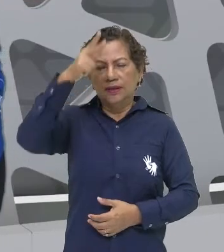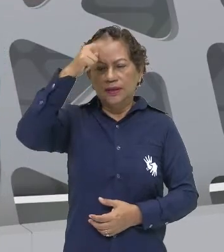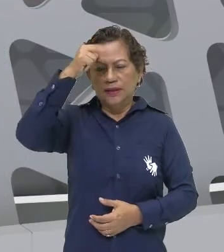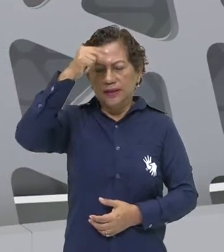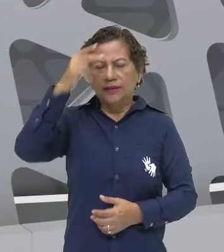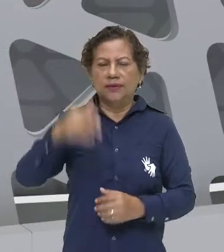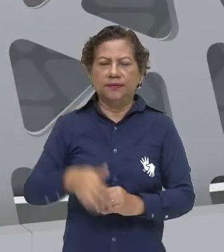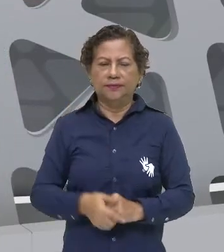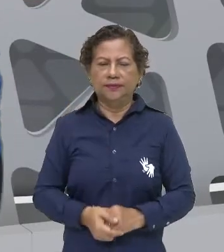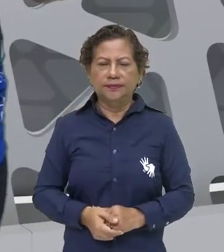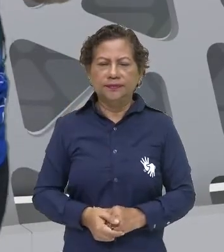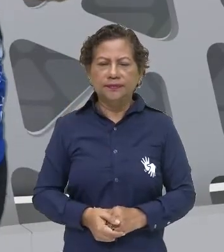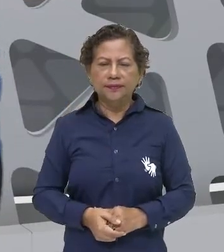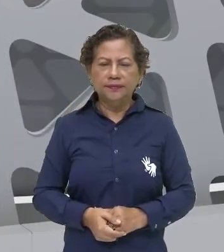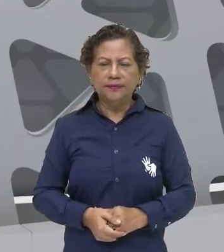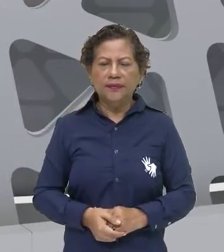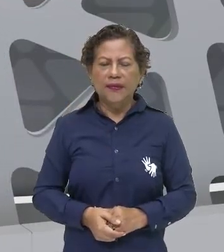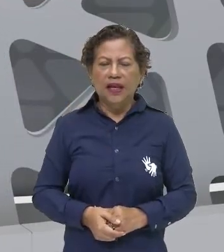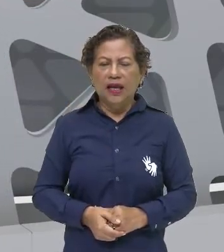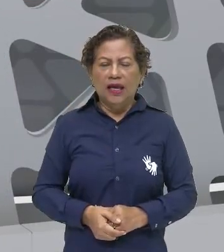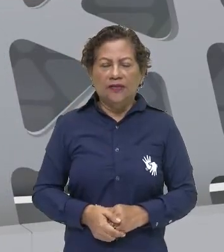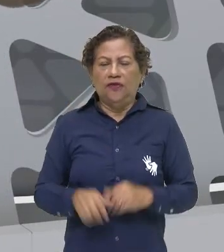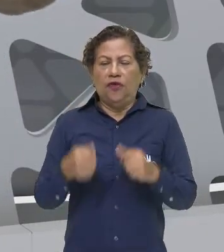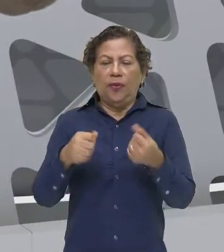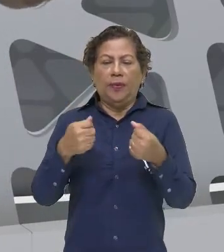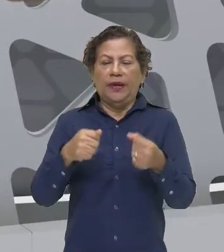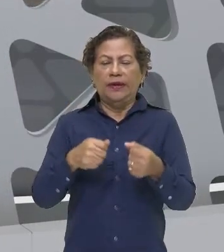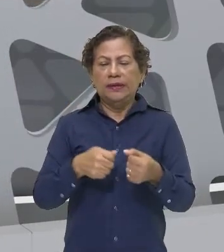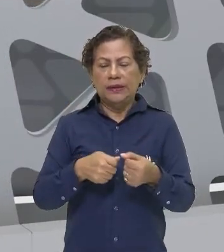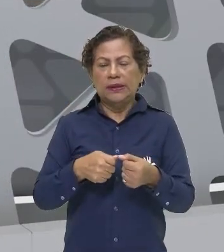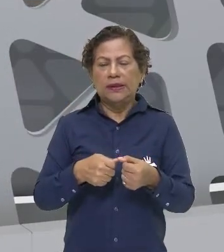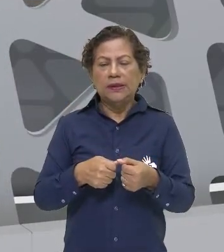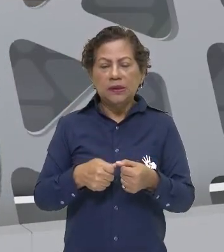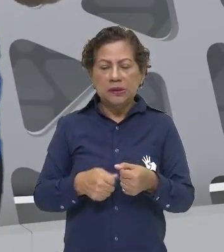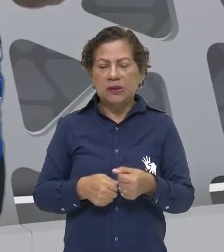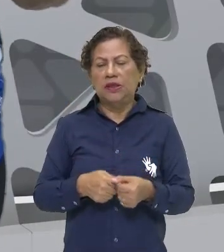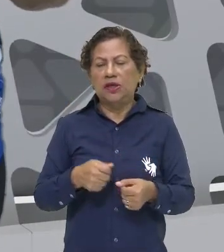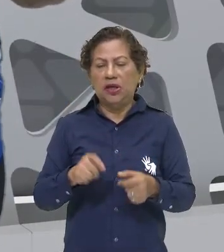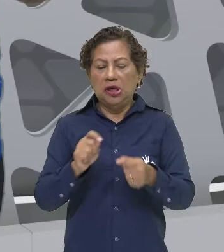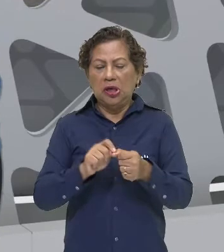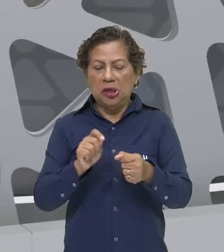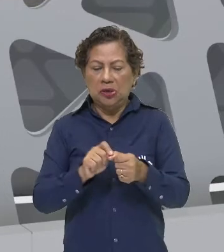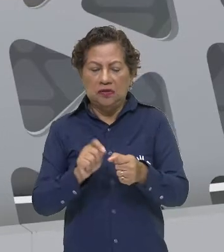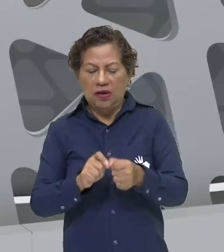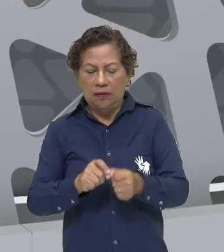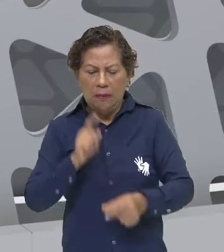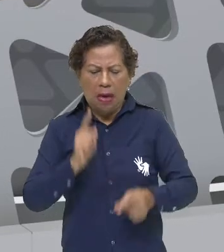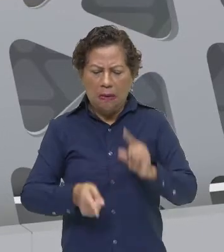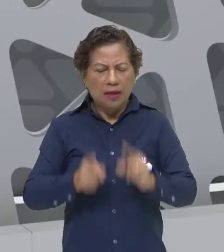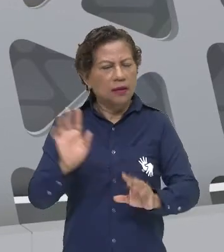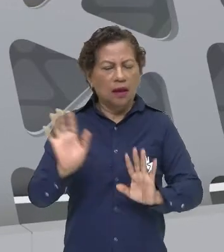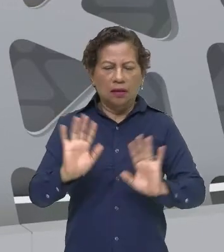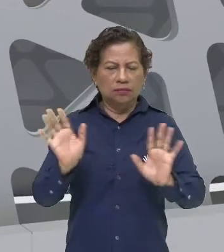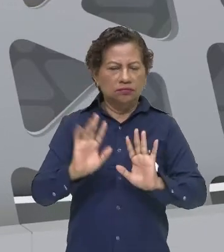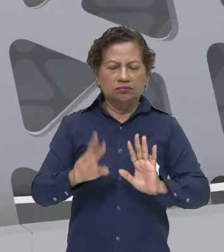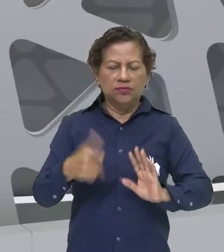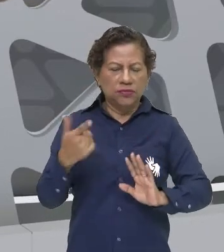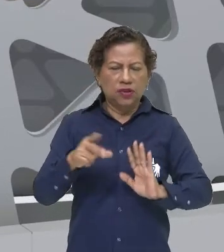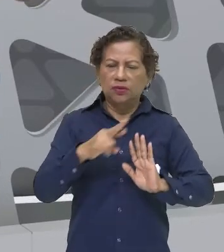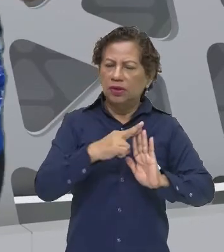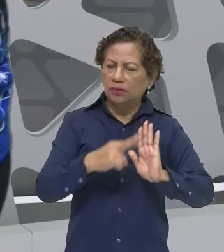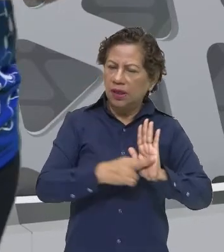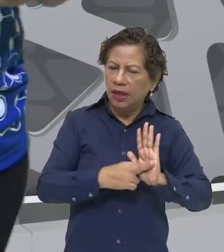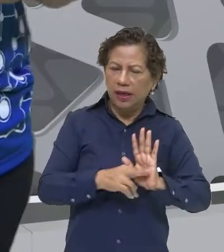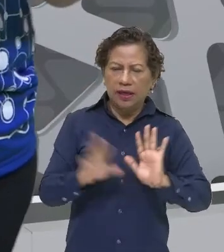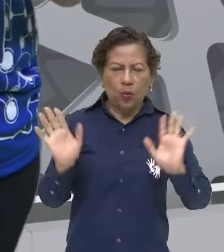Então, é aquela coisa aleatória que não é o convencional, que não tem uma regra, apenas a forma de fazer